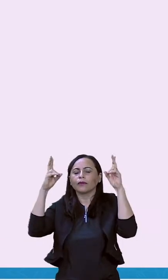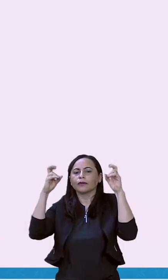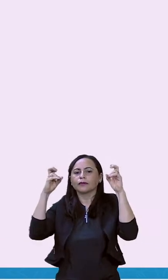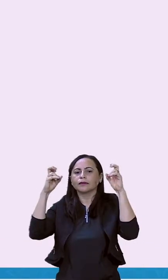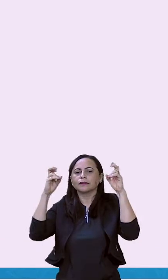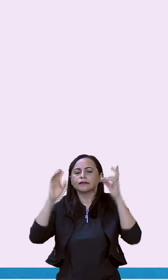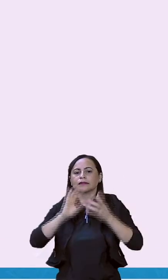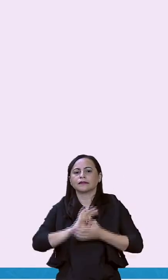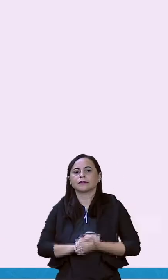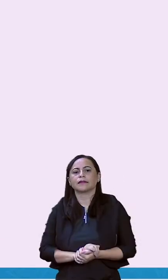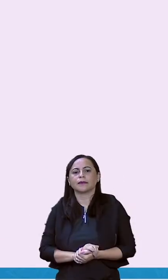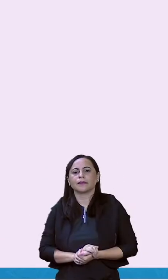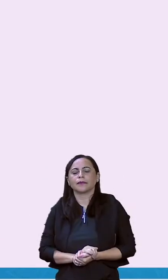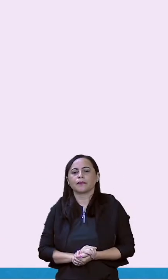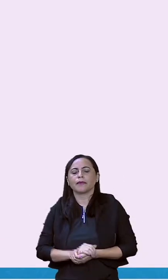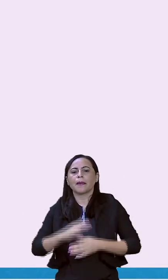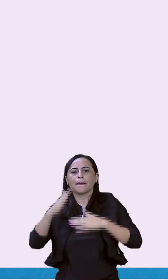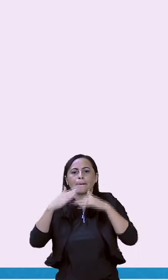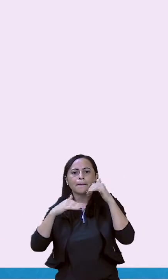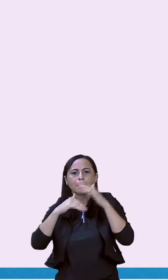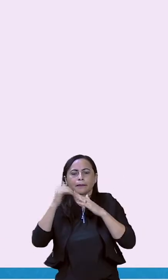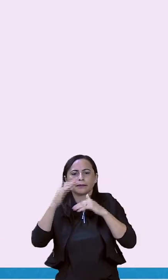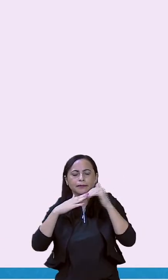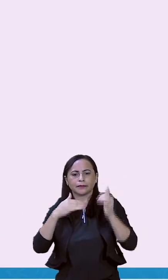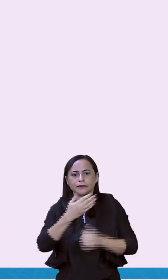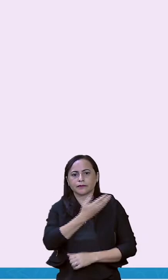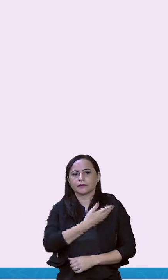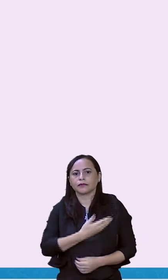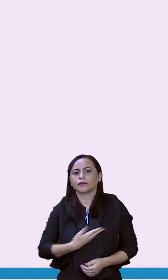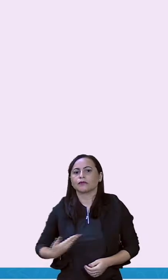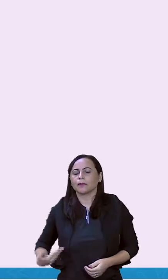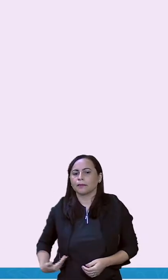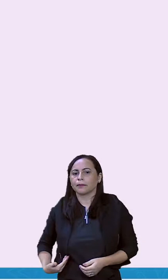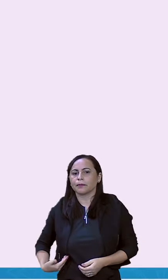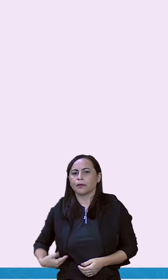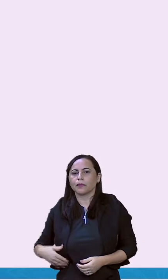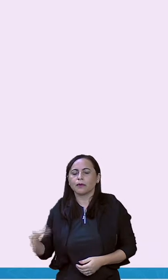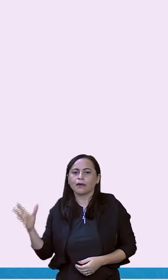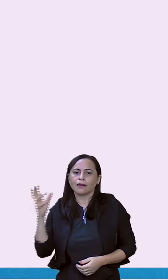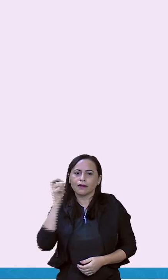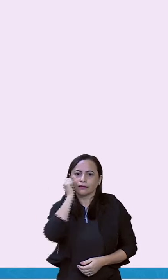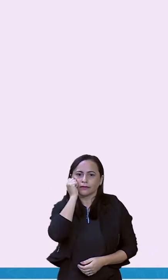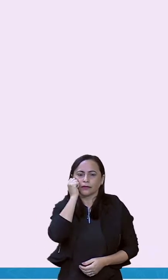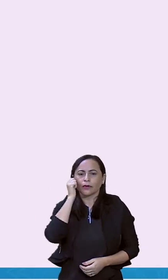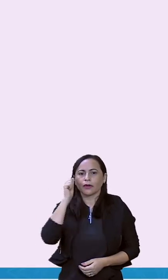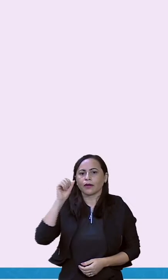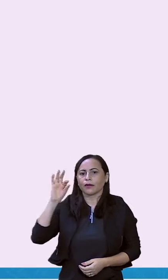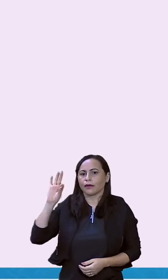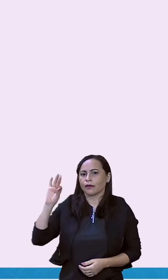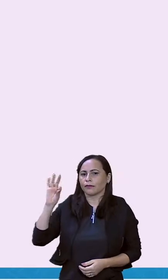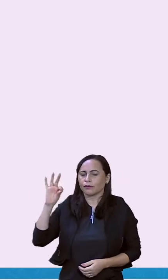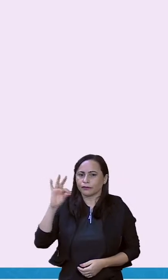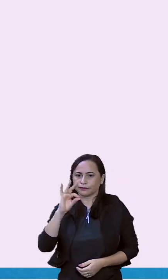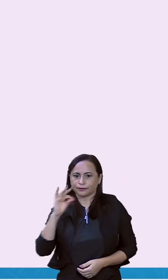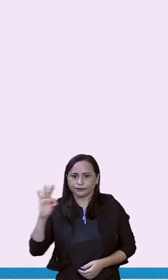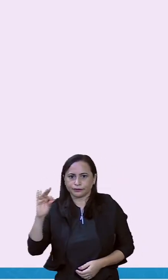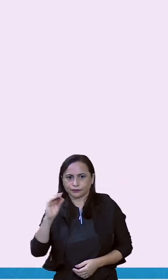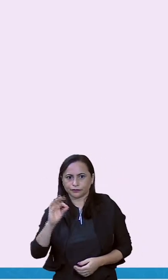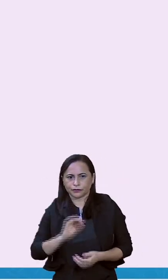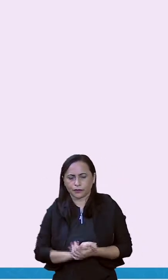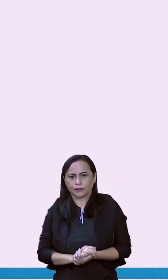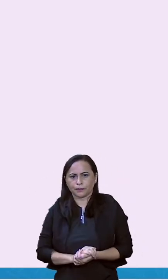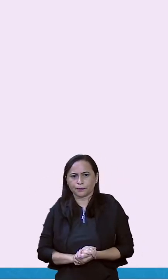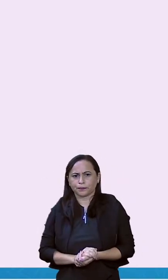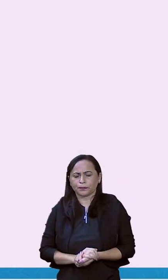notícia é Funcionário Adota Beija-Flor. Quem mora no bairro do Jaçanã,